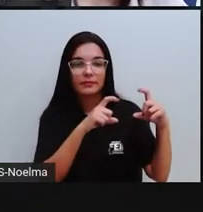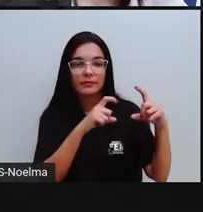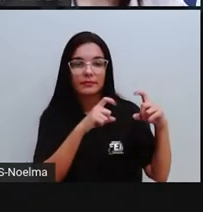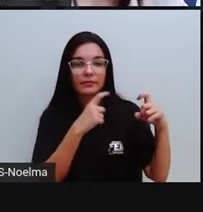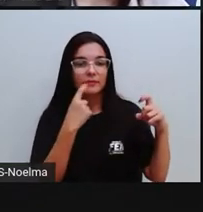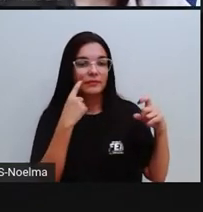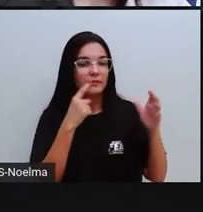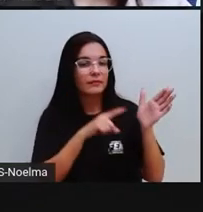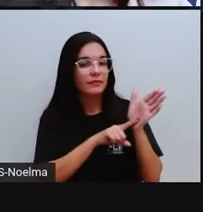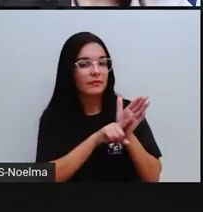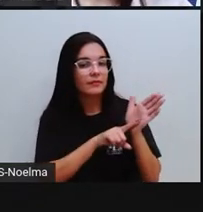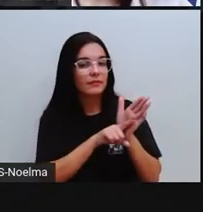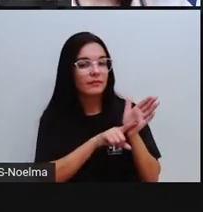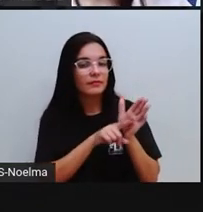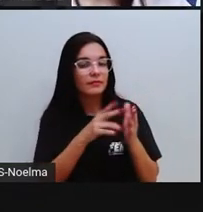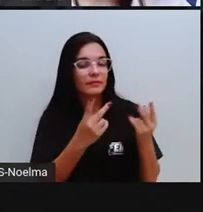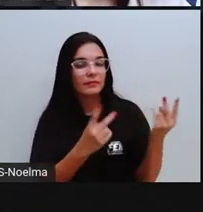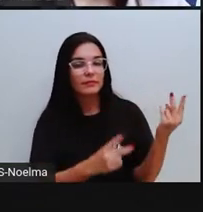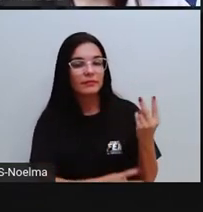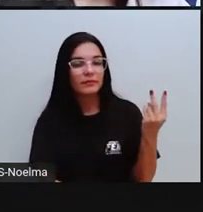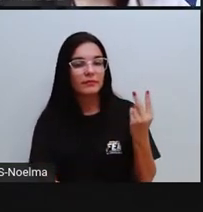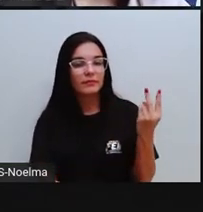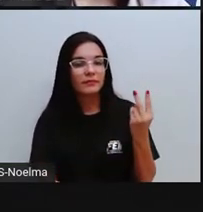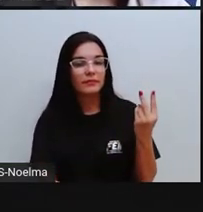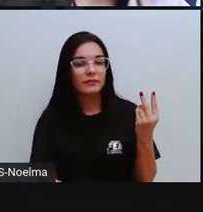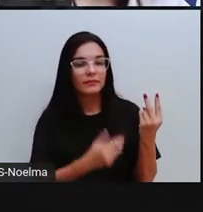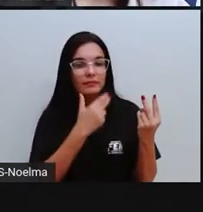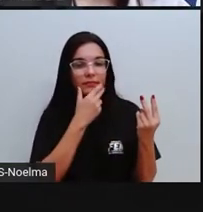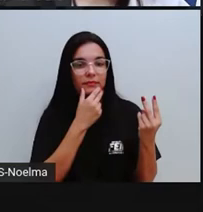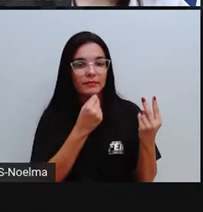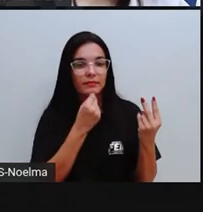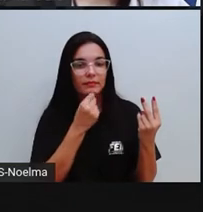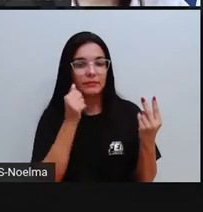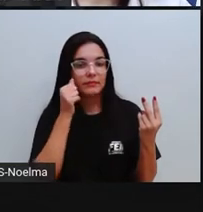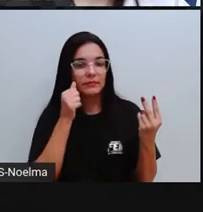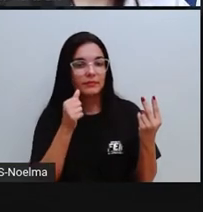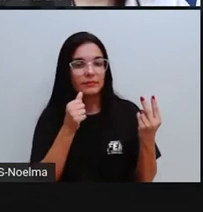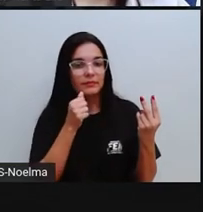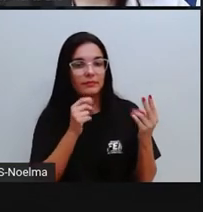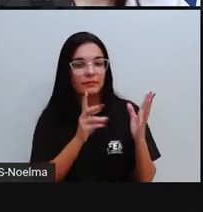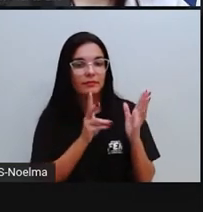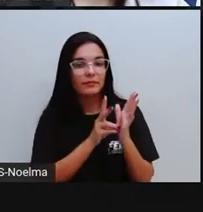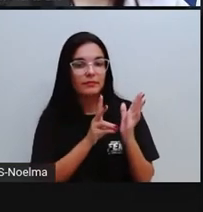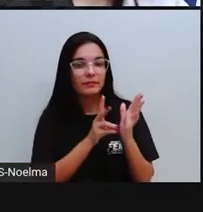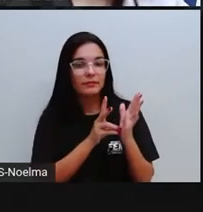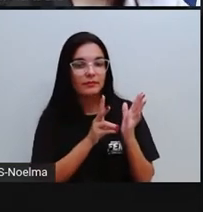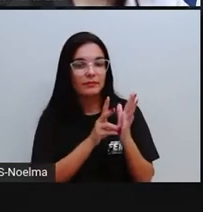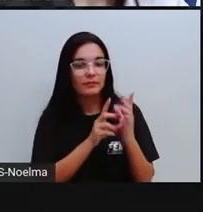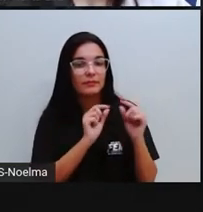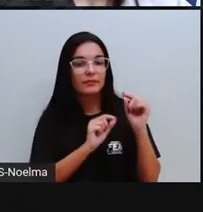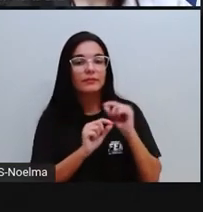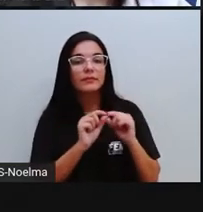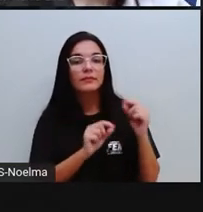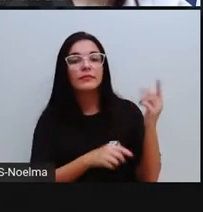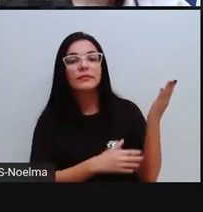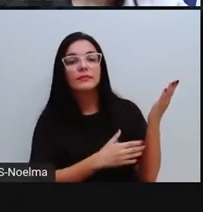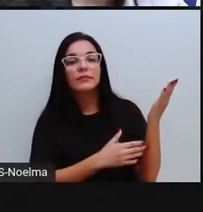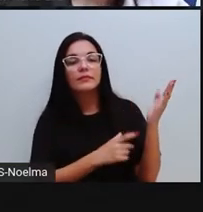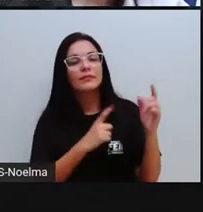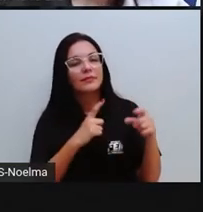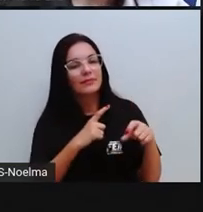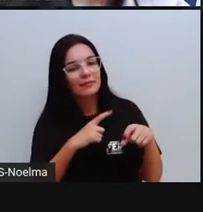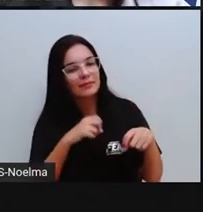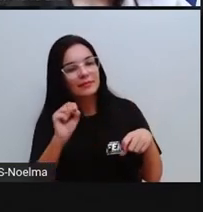a gente analisar. Esses dois indígenas aqui, o rapaz aqui, que é índio, e a moça, que é índia, eles são